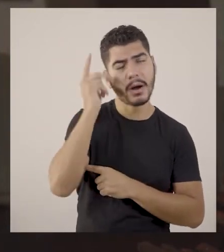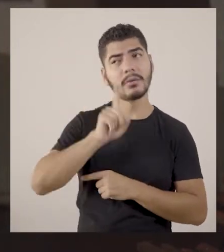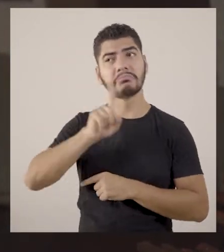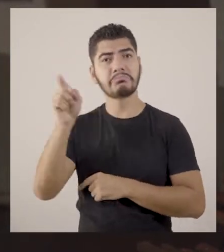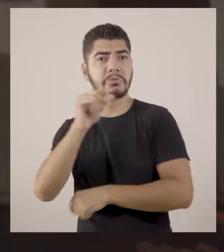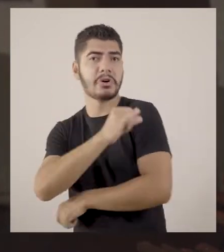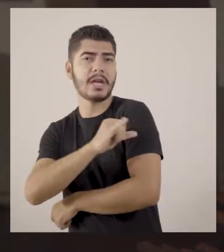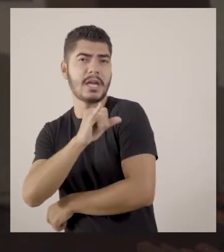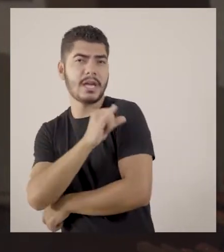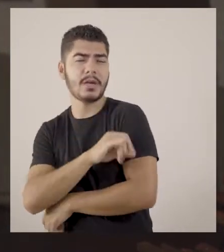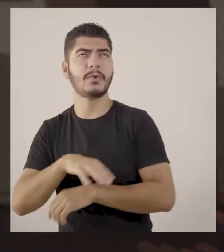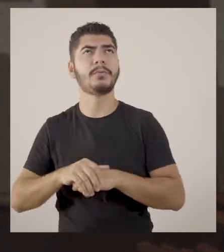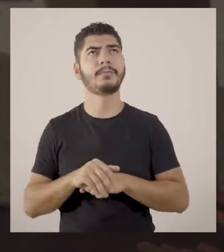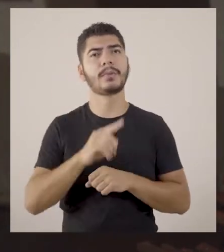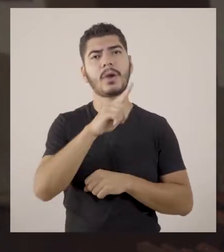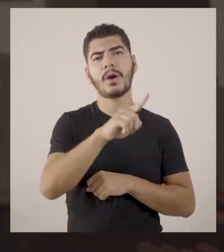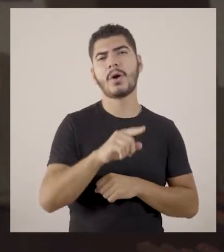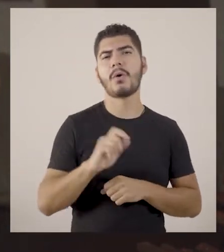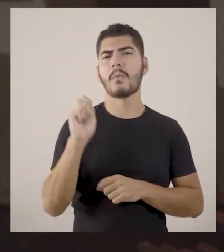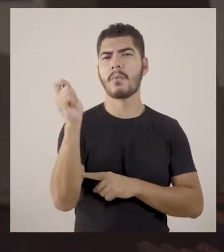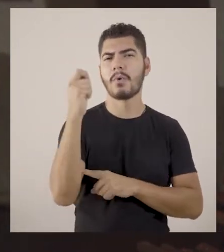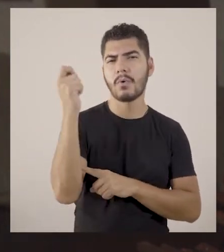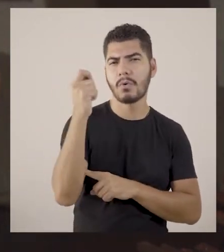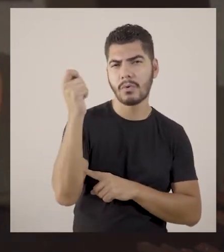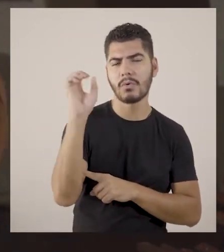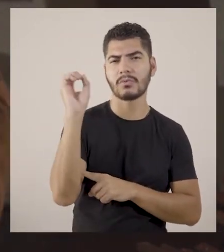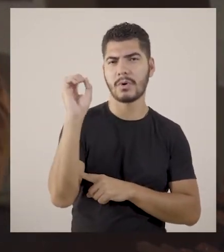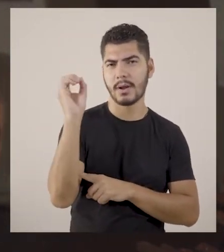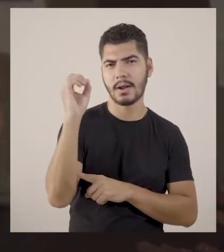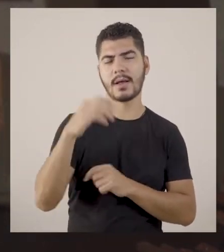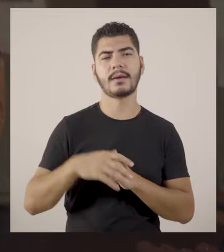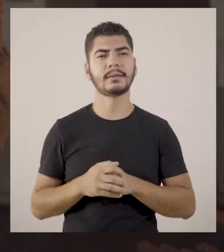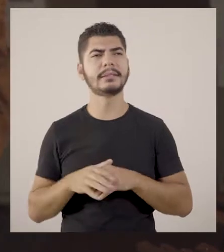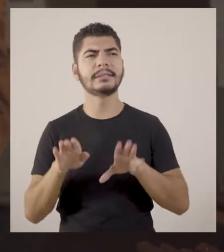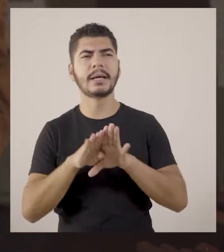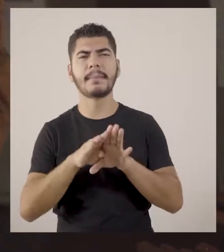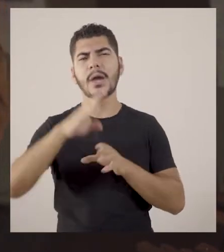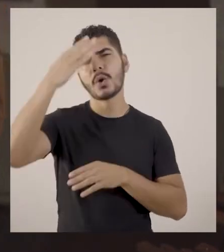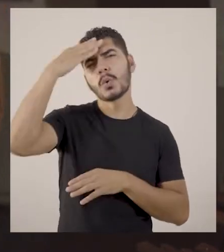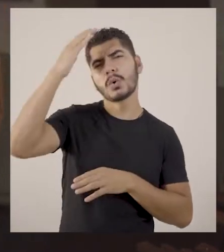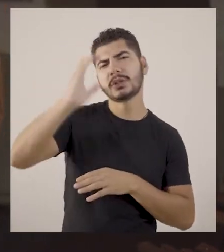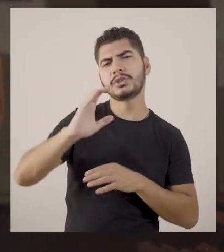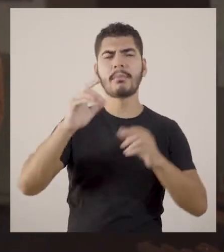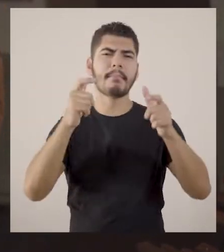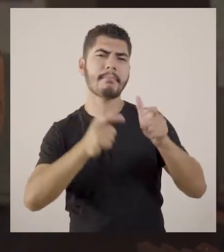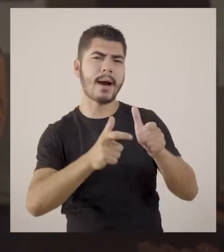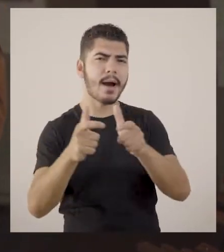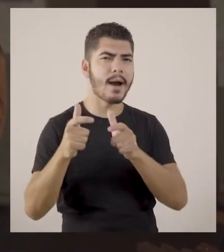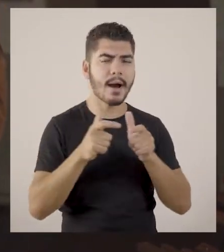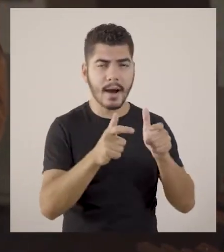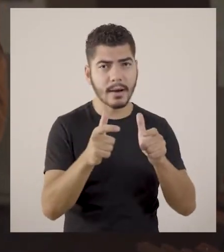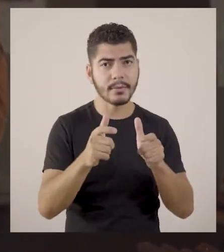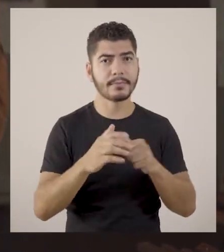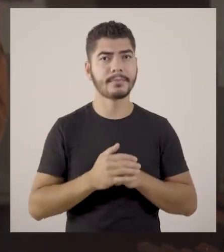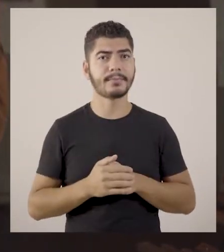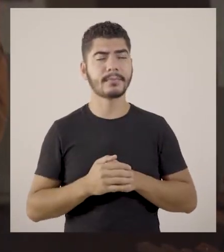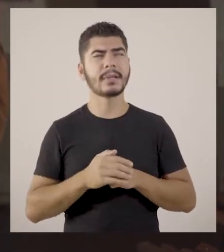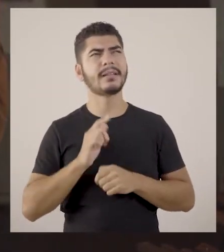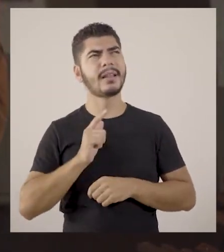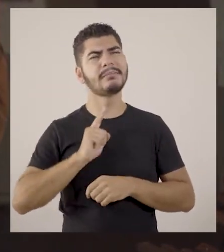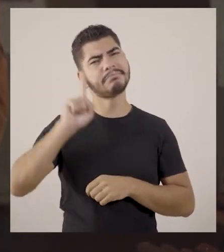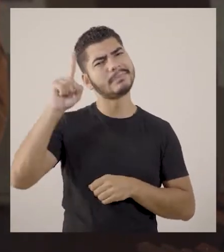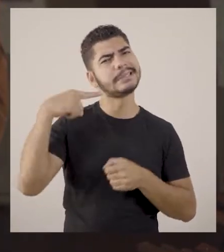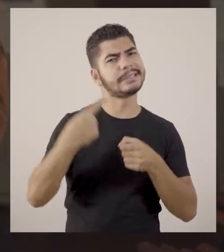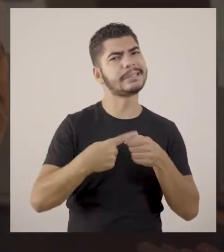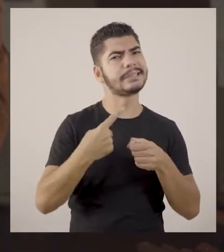Janeiro, uma rua em Porto Alegre, um bairro em Curitiba e uma cidade no estado